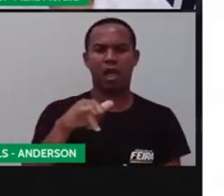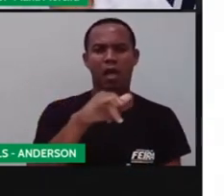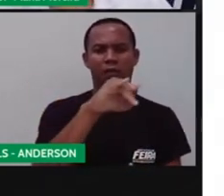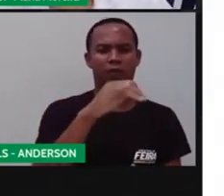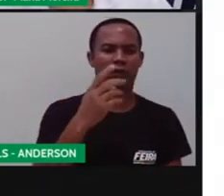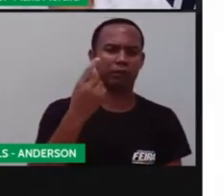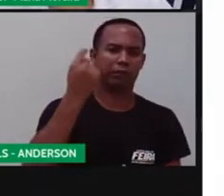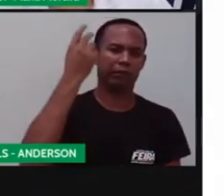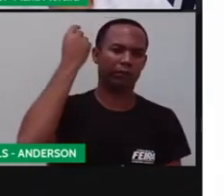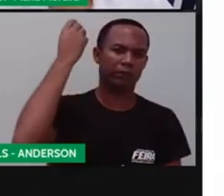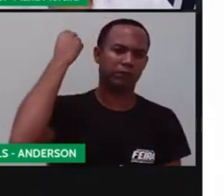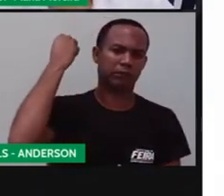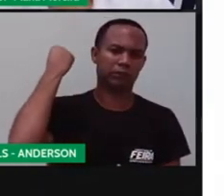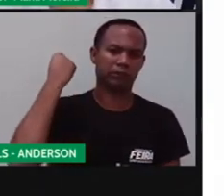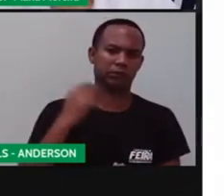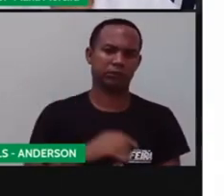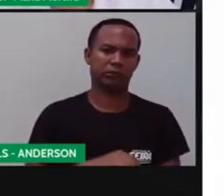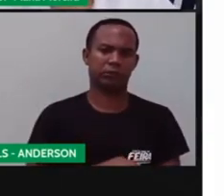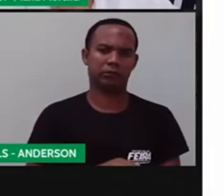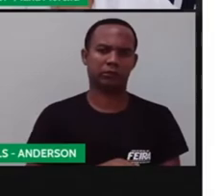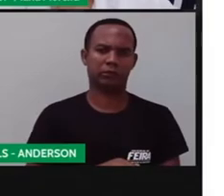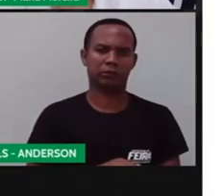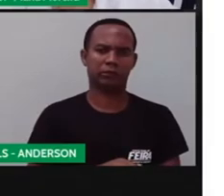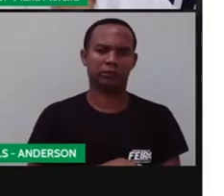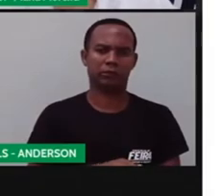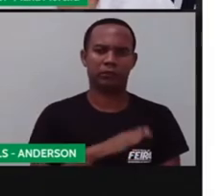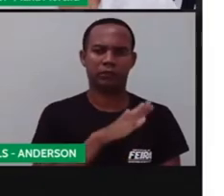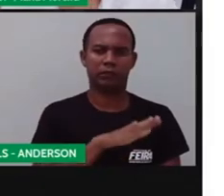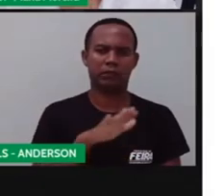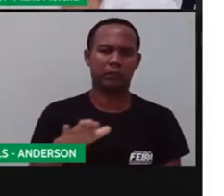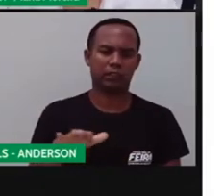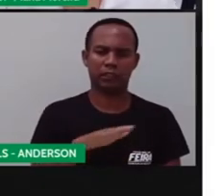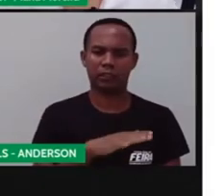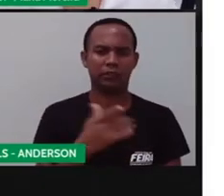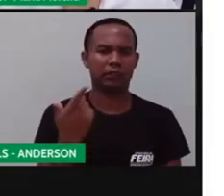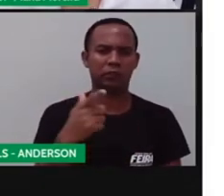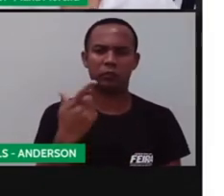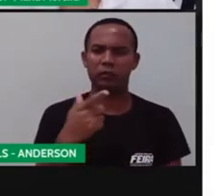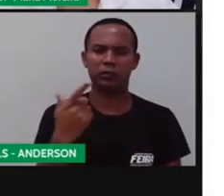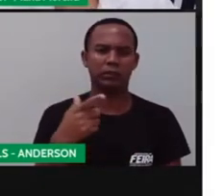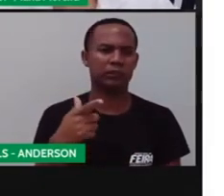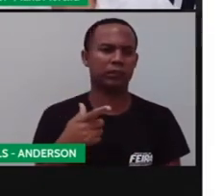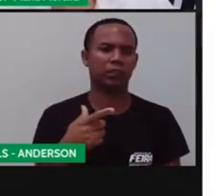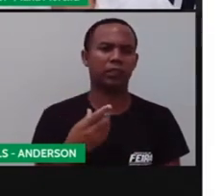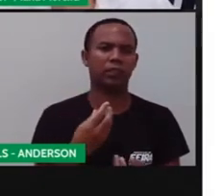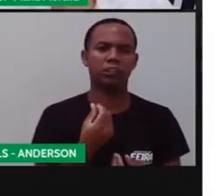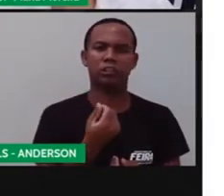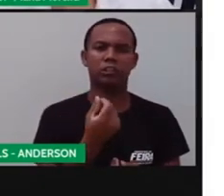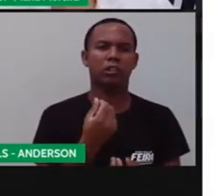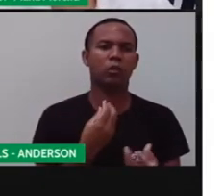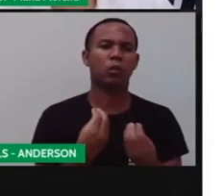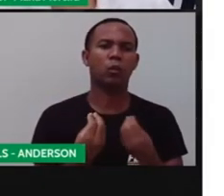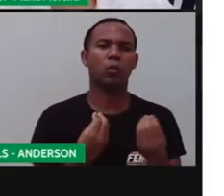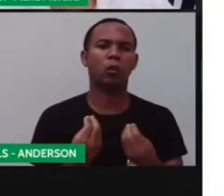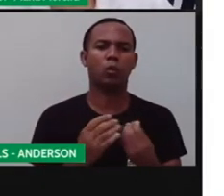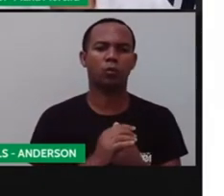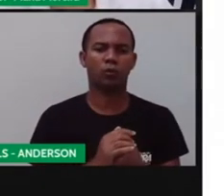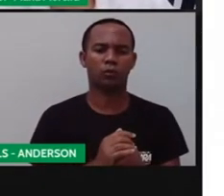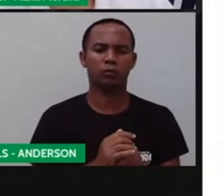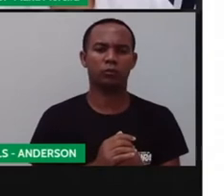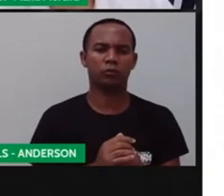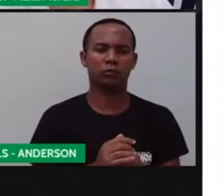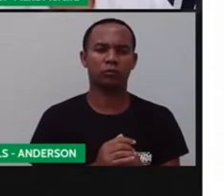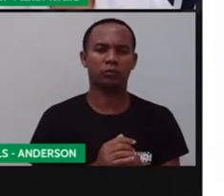Bem antigo também. E essas crianças que não eram abastadas, né? Que não eram aí cheias do dinheiro. O que é que elas poderiam